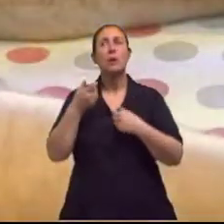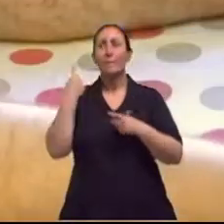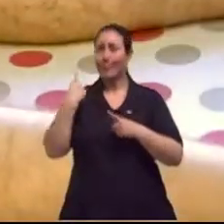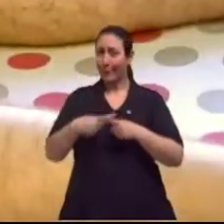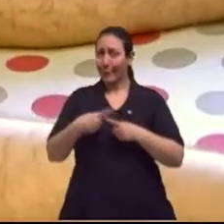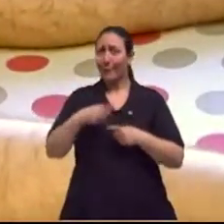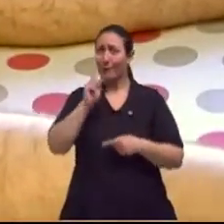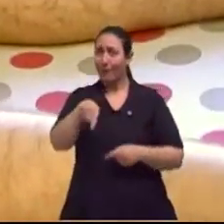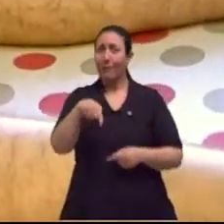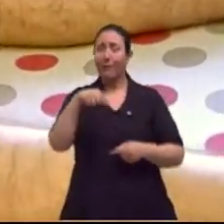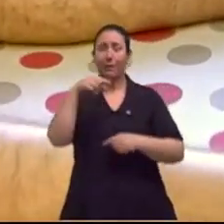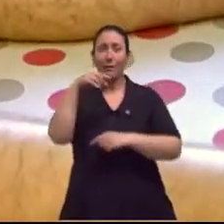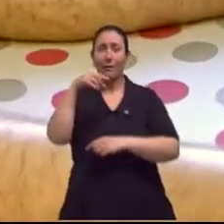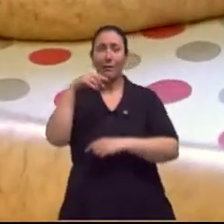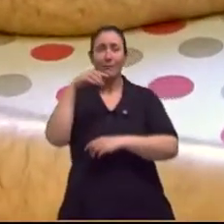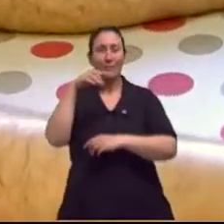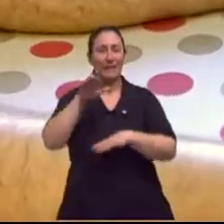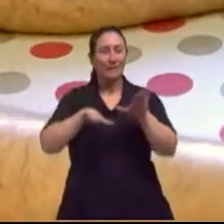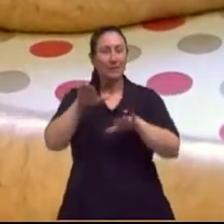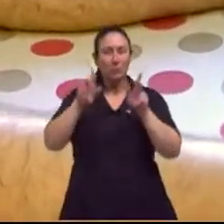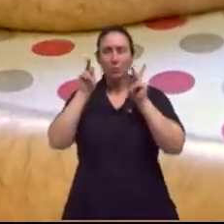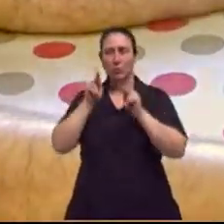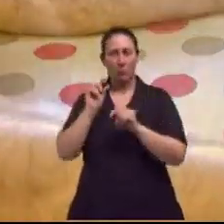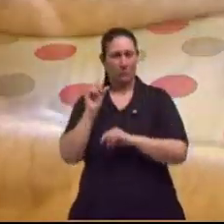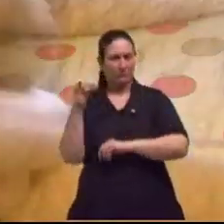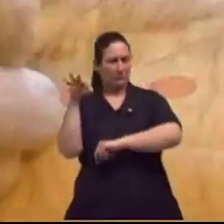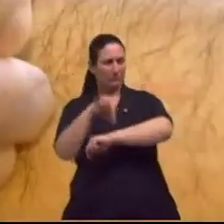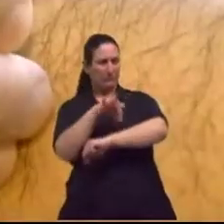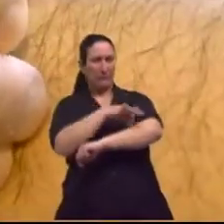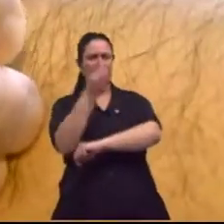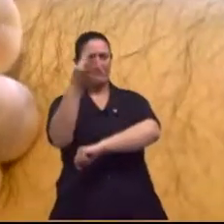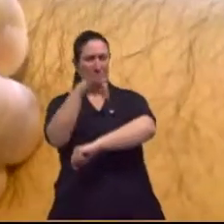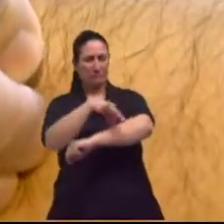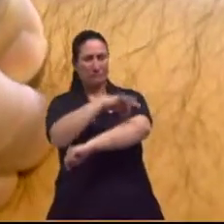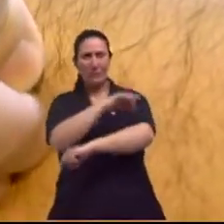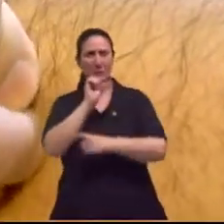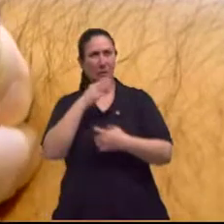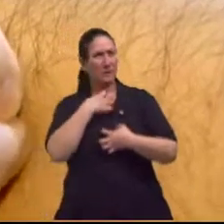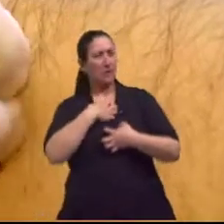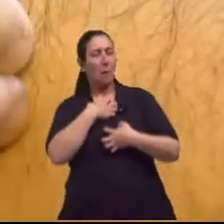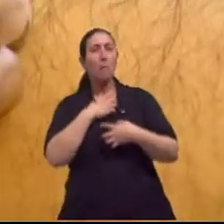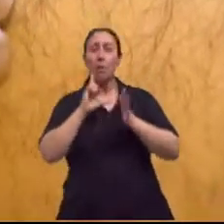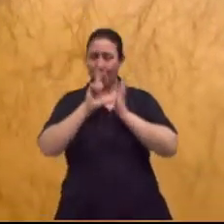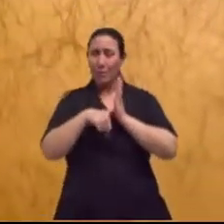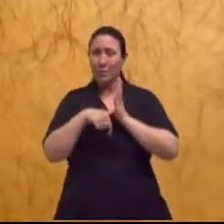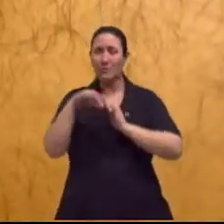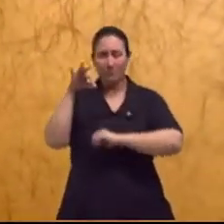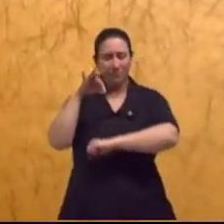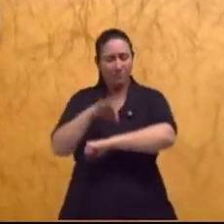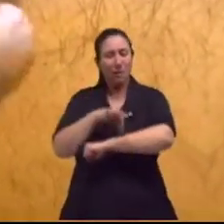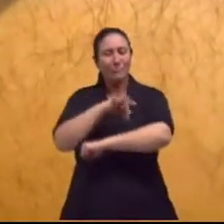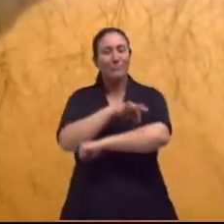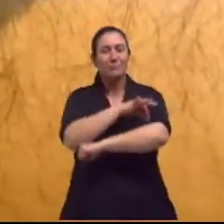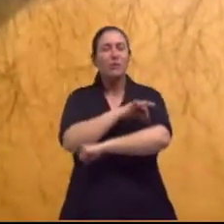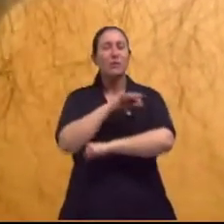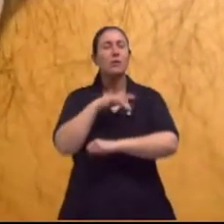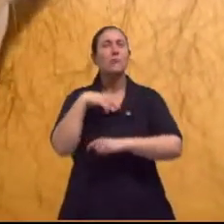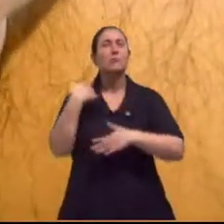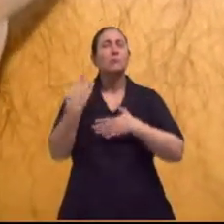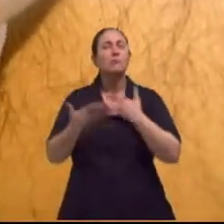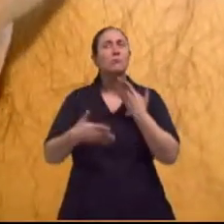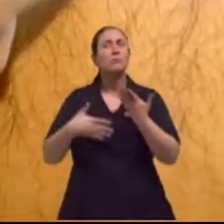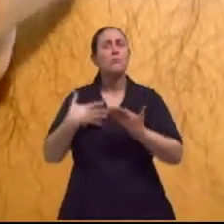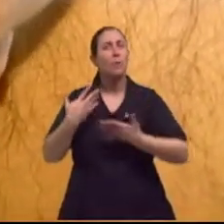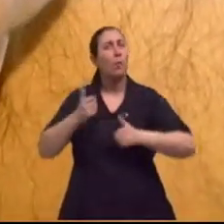não é uma coisa assim, assusta um pouco no início aquela coisa da agulha, mas, na verdade, depois que a pessoa começa a fazer a terapia, os